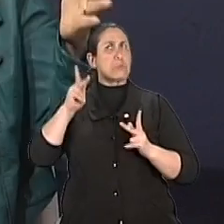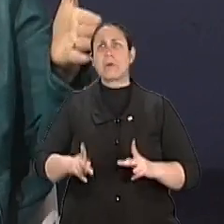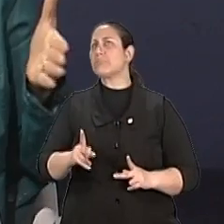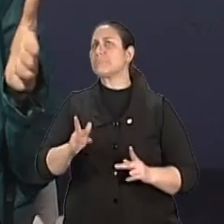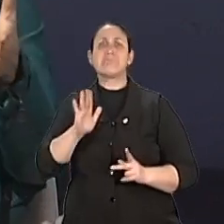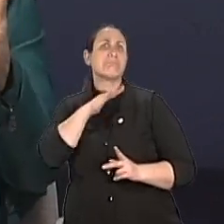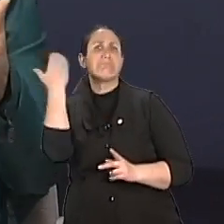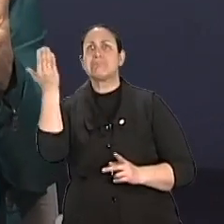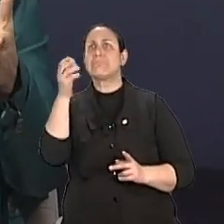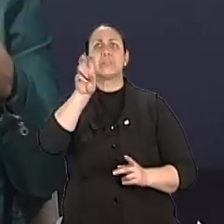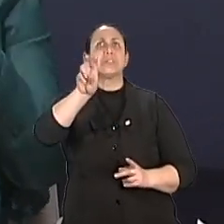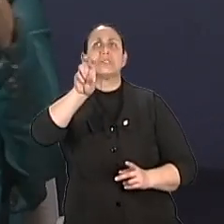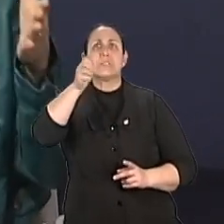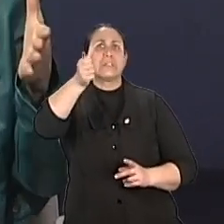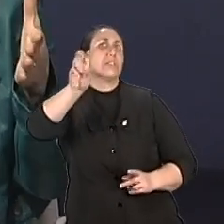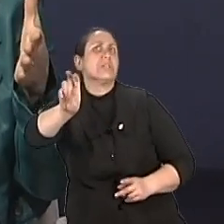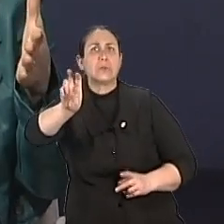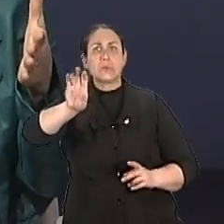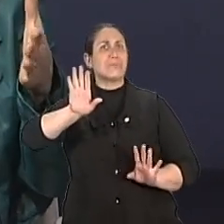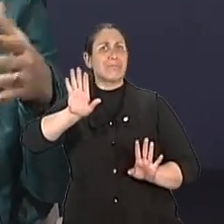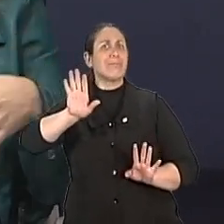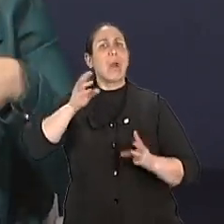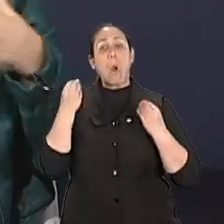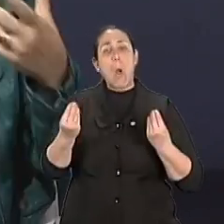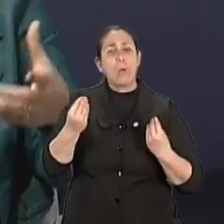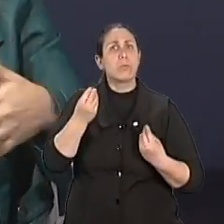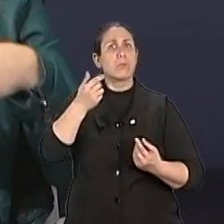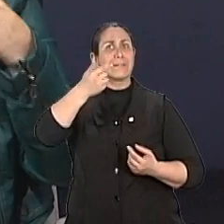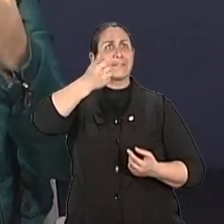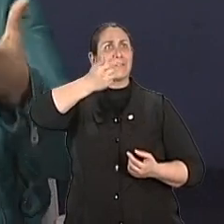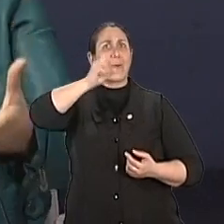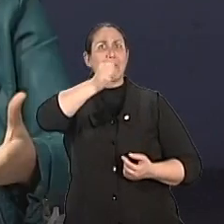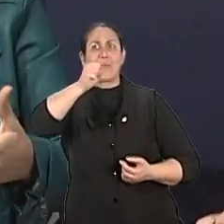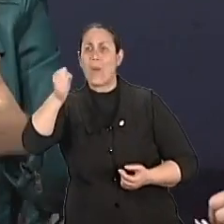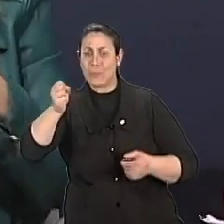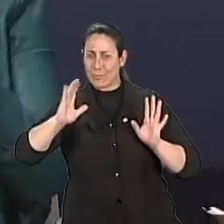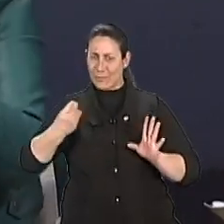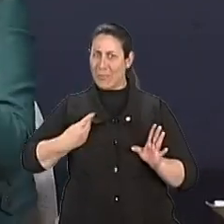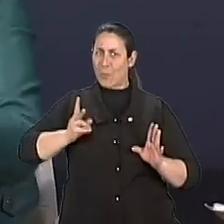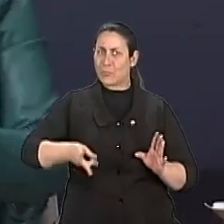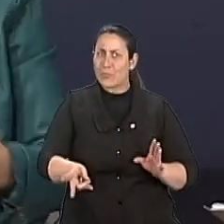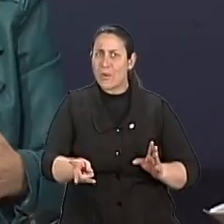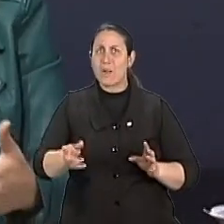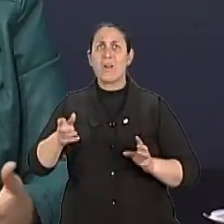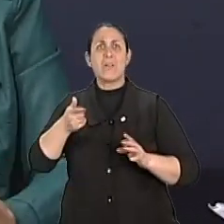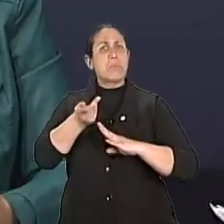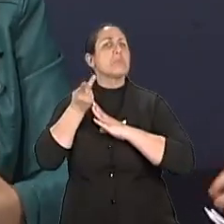30 anos aí, são 30 anos para viver, buscando qualidade de vida, buscando